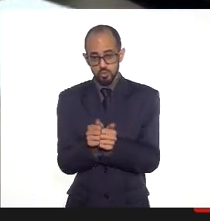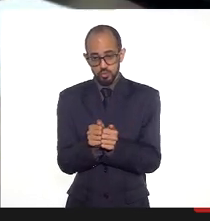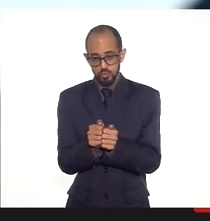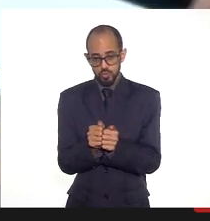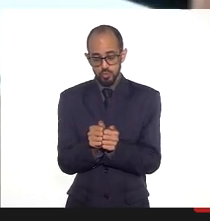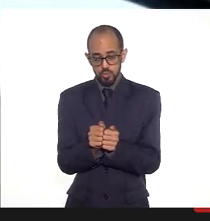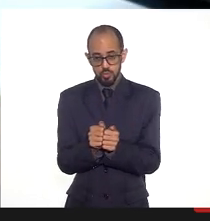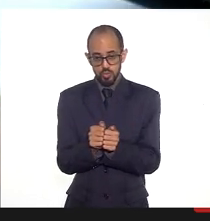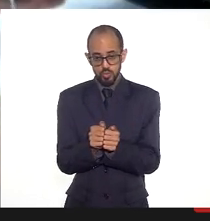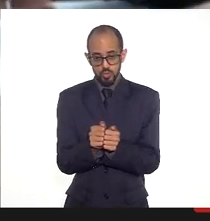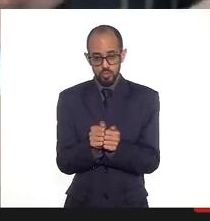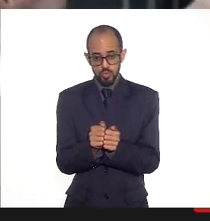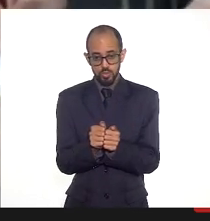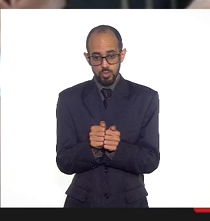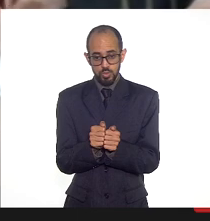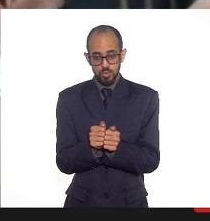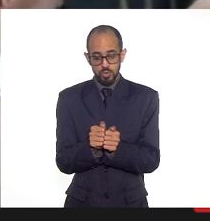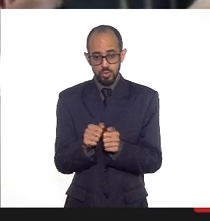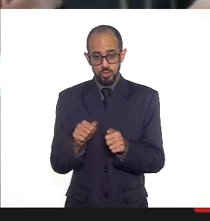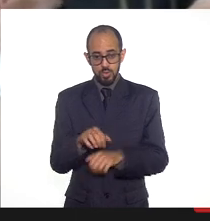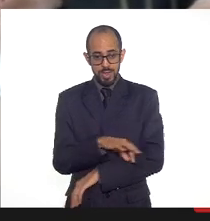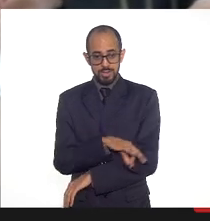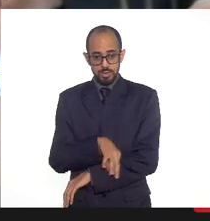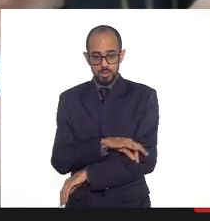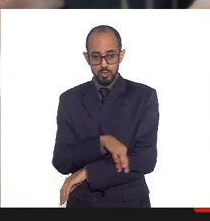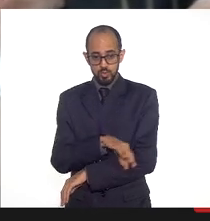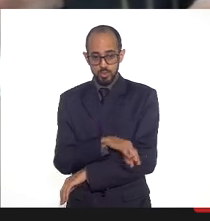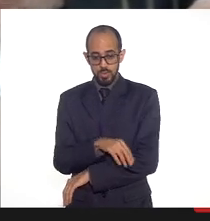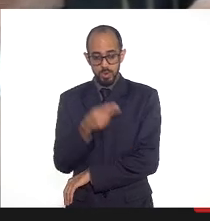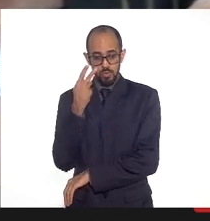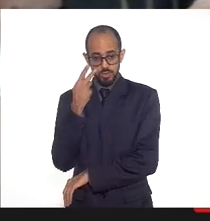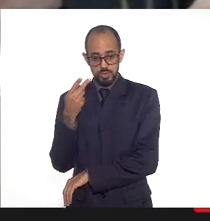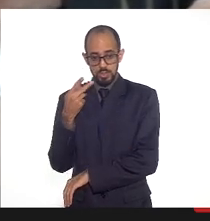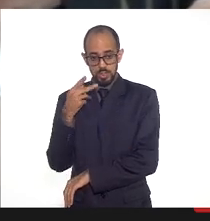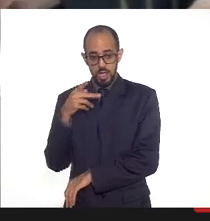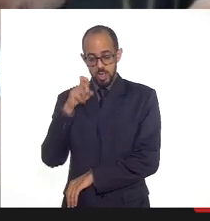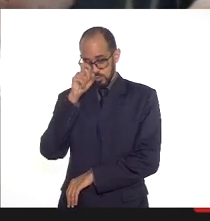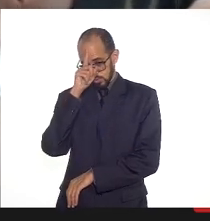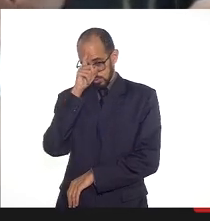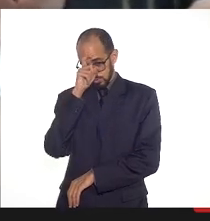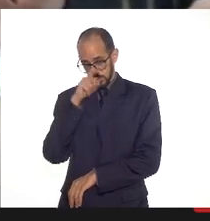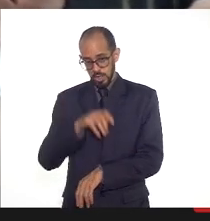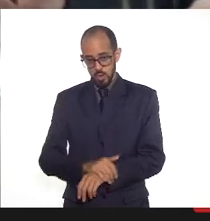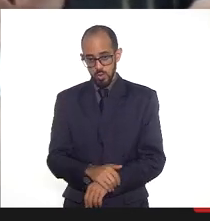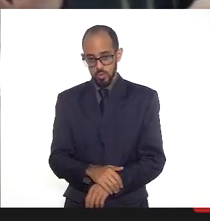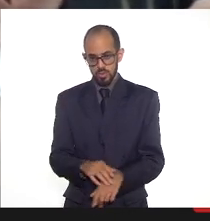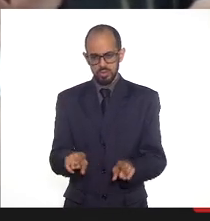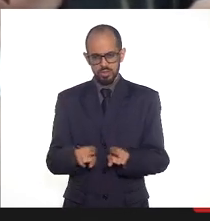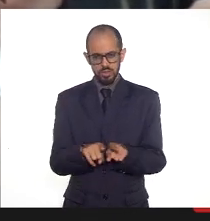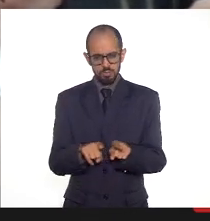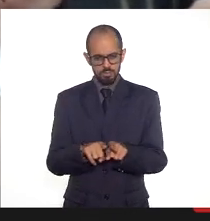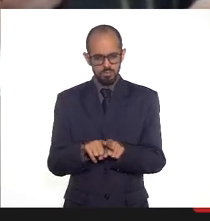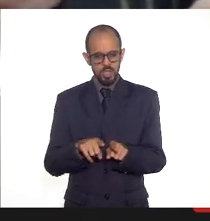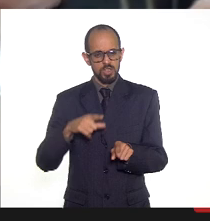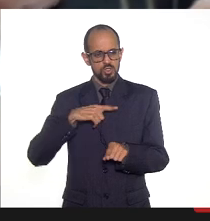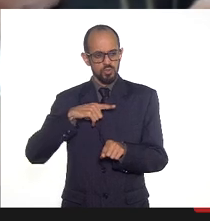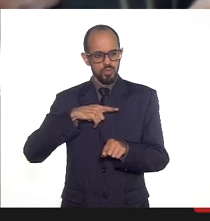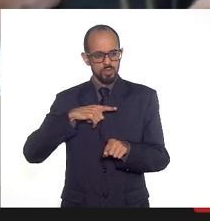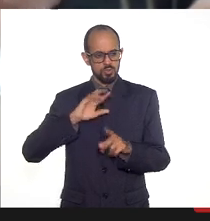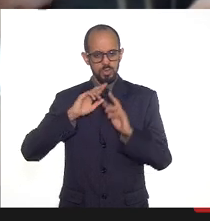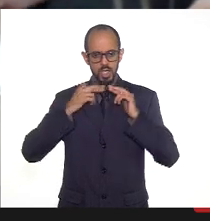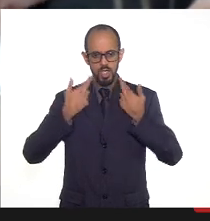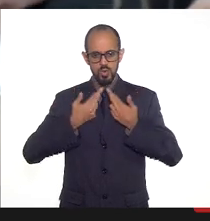com o pessoal da arquitetura para fazer a visita ao hospital para ver, já tivemos também reunião com a direção do hospital